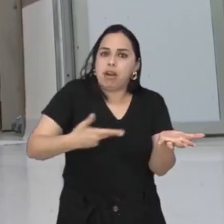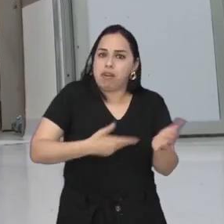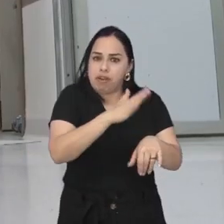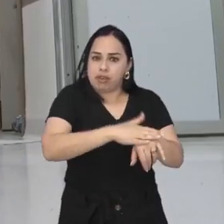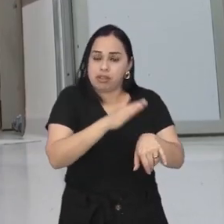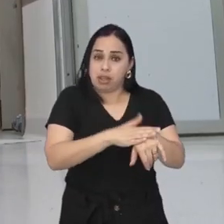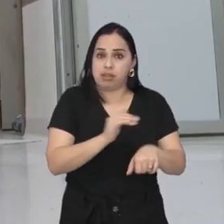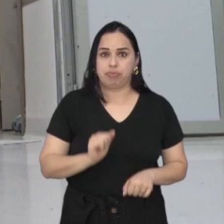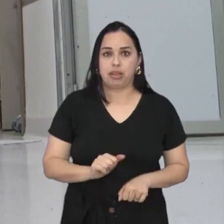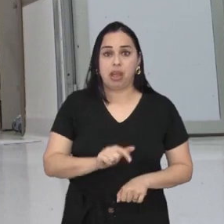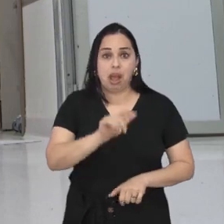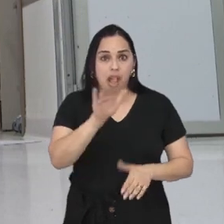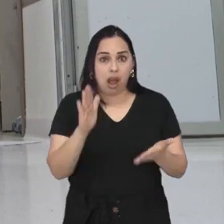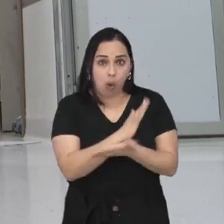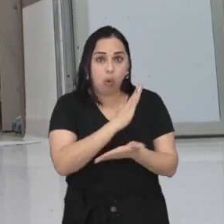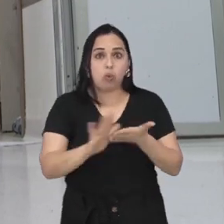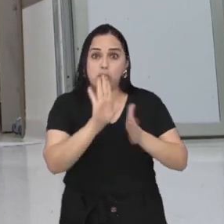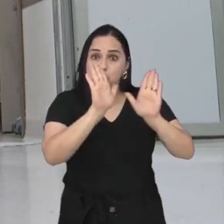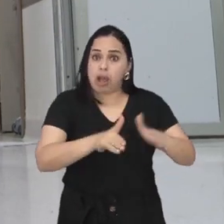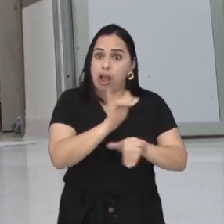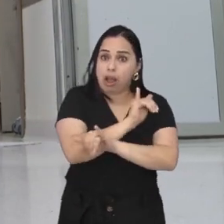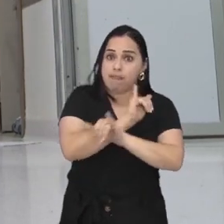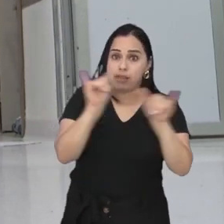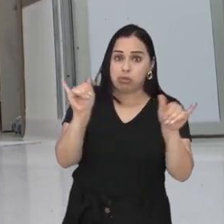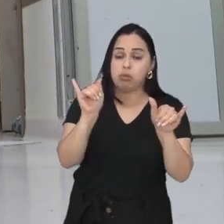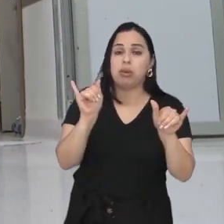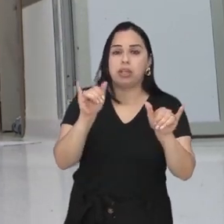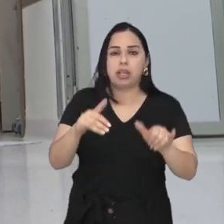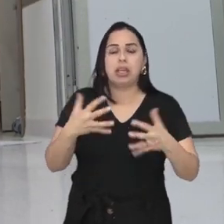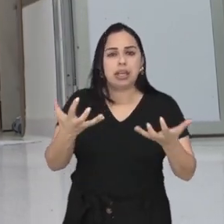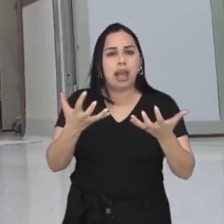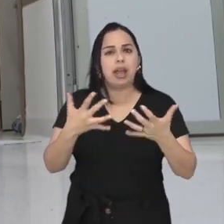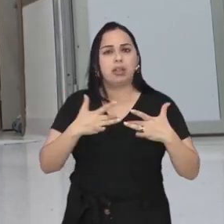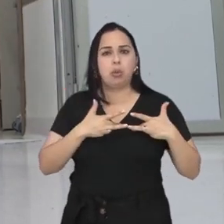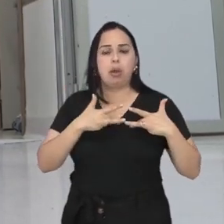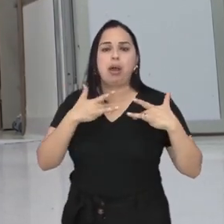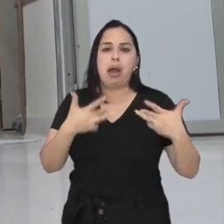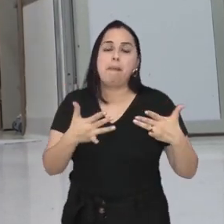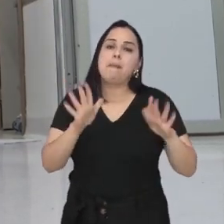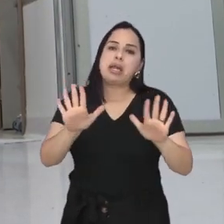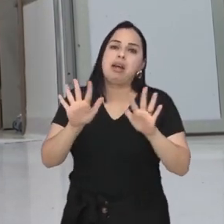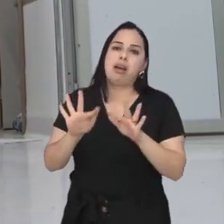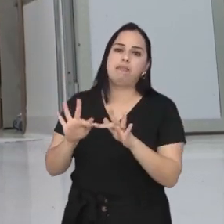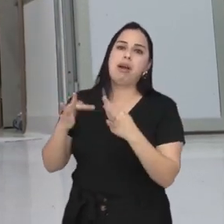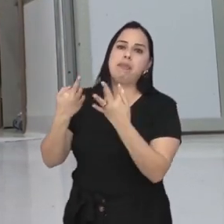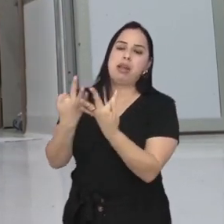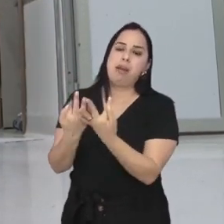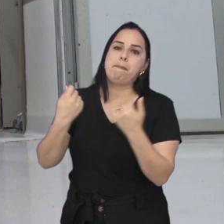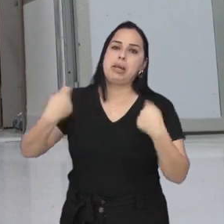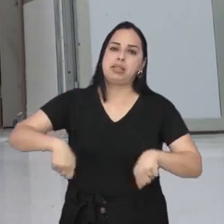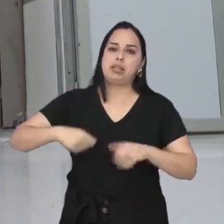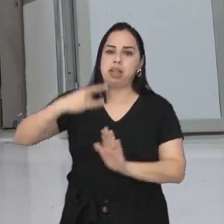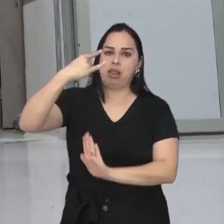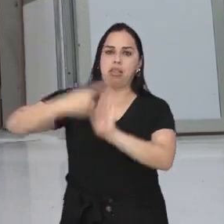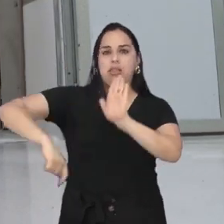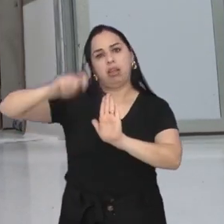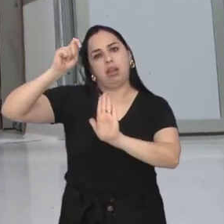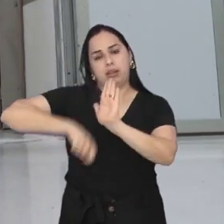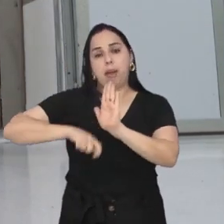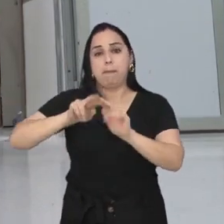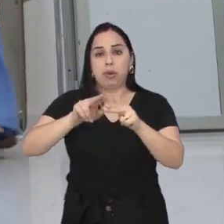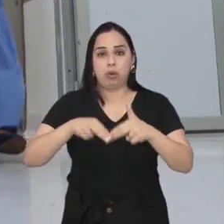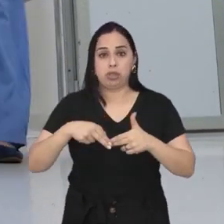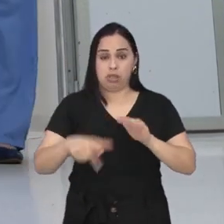Brasil, mesmo que o paciente já tenha manifestado a intenção de doar, isso só acontece com a autorização dos familiares.